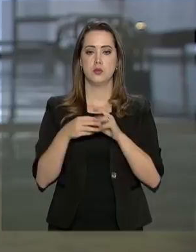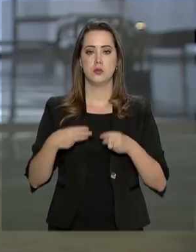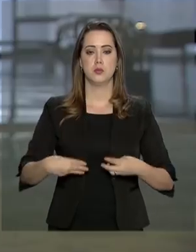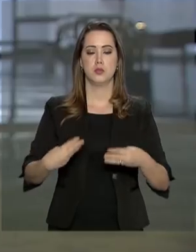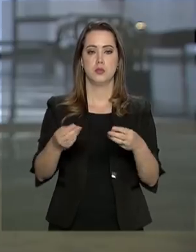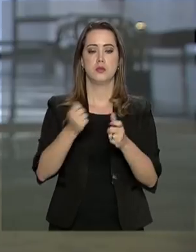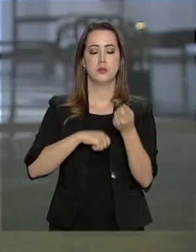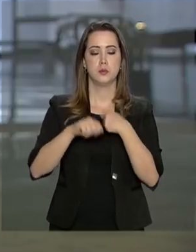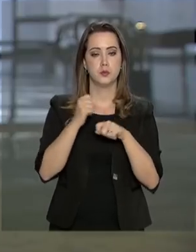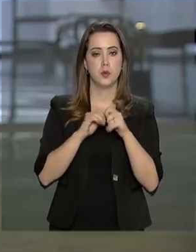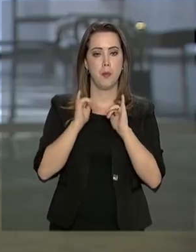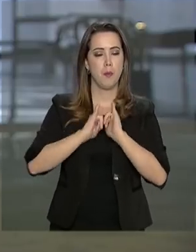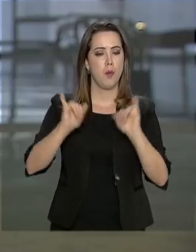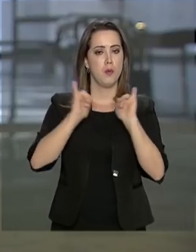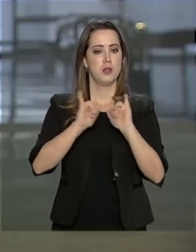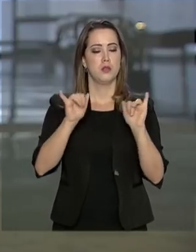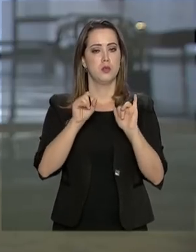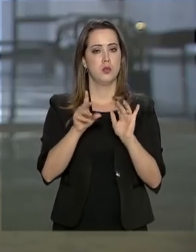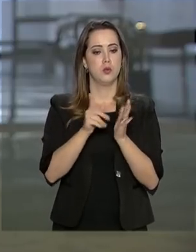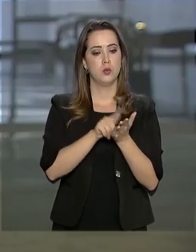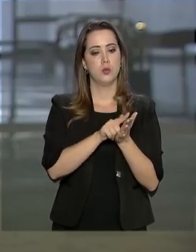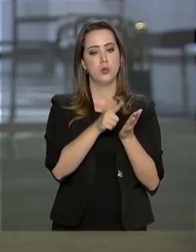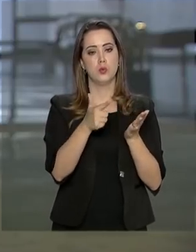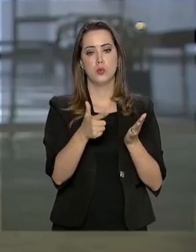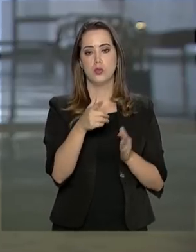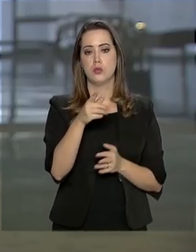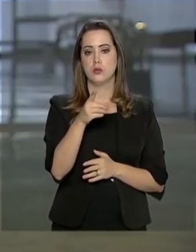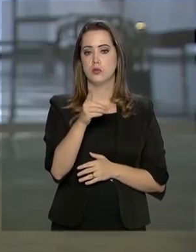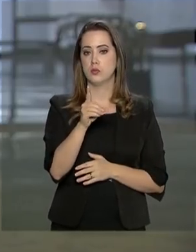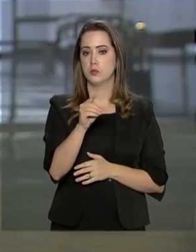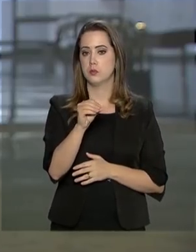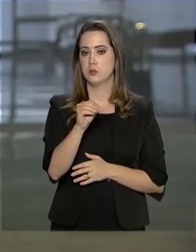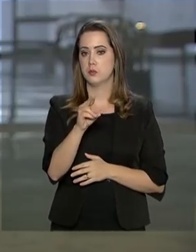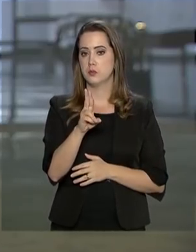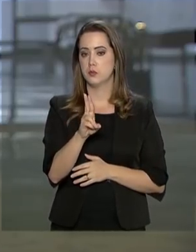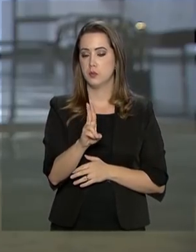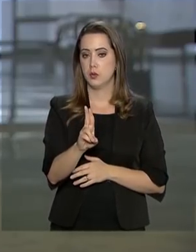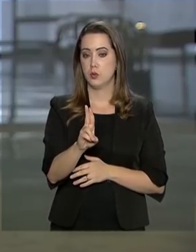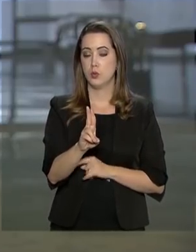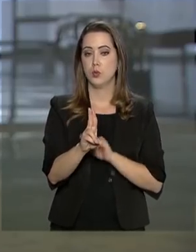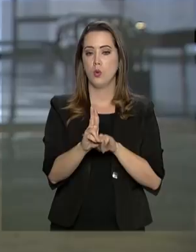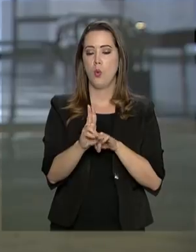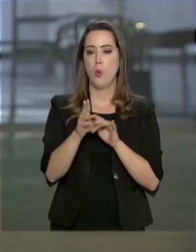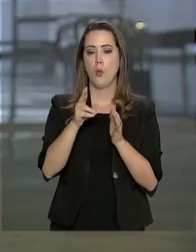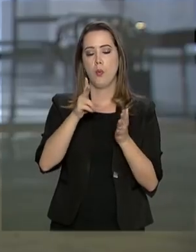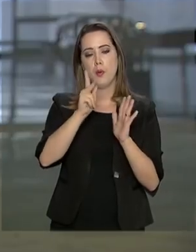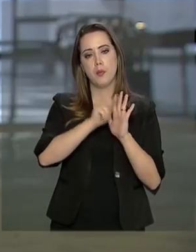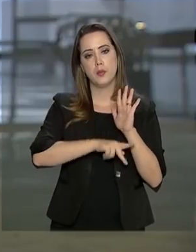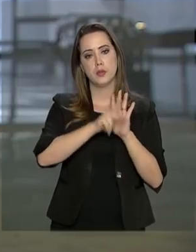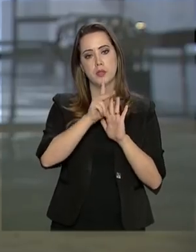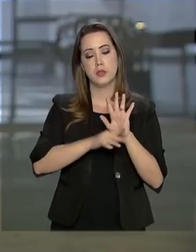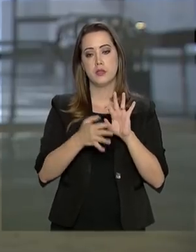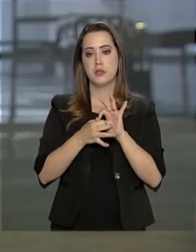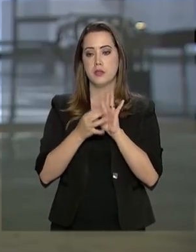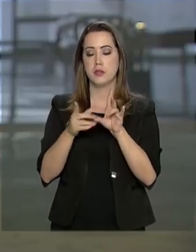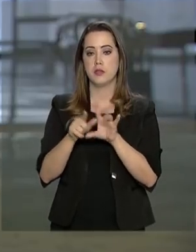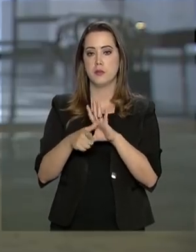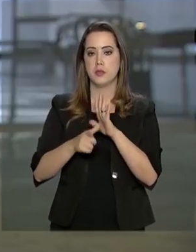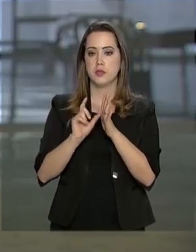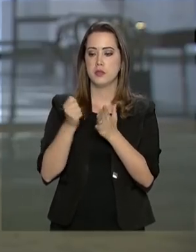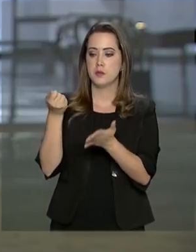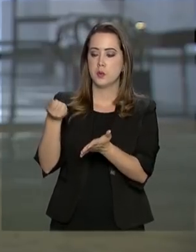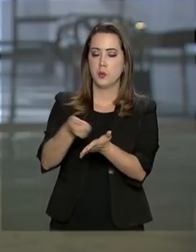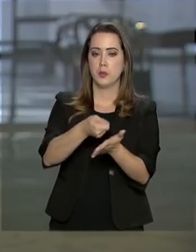Economia, publicou no Diário Oficial da União uma portaria em que autoriza a antecipação